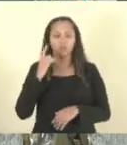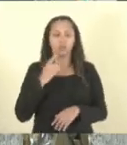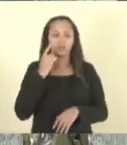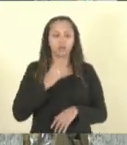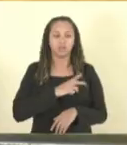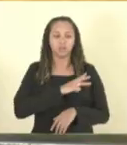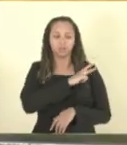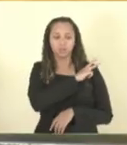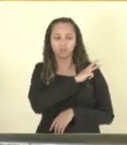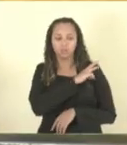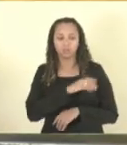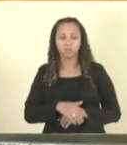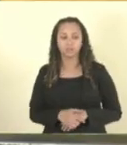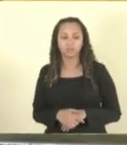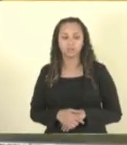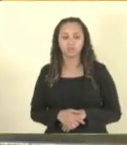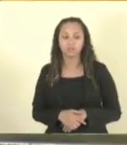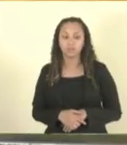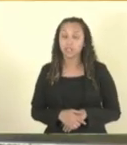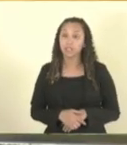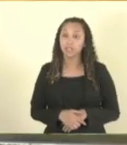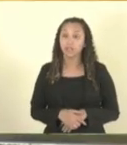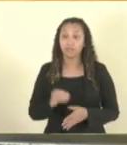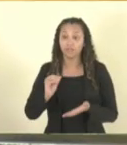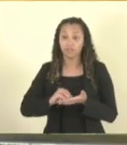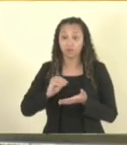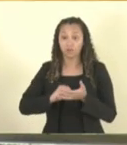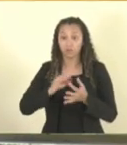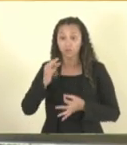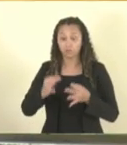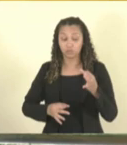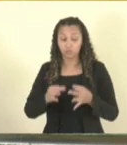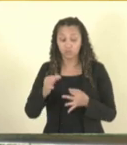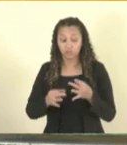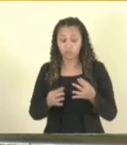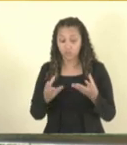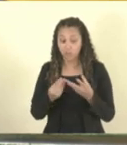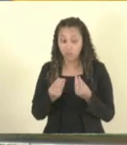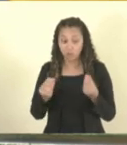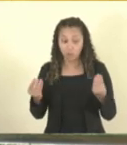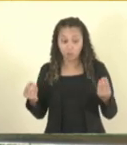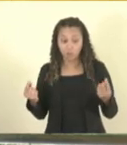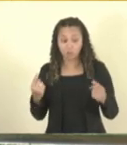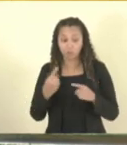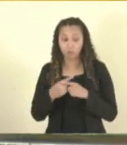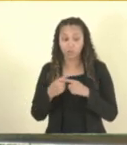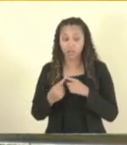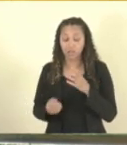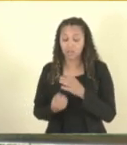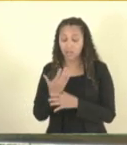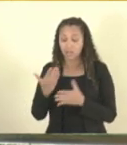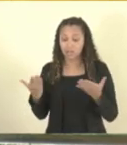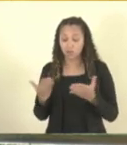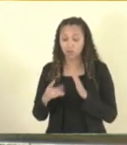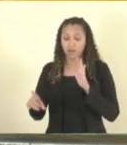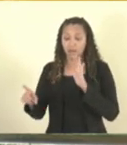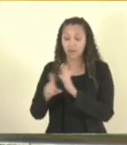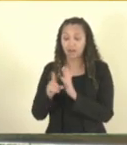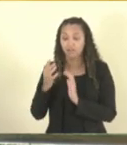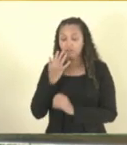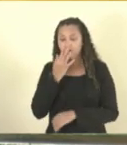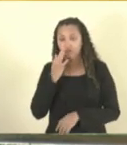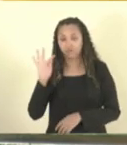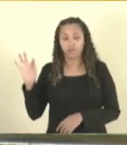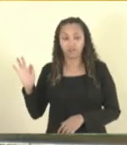coronel Welito. E a injustiça, coronel, é tanta que foi criada agora através da lei federal